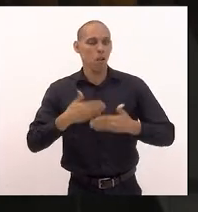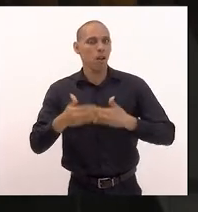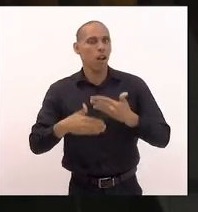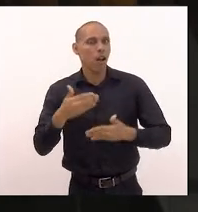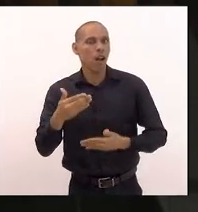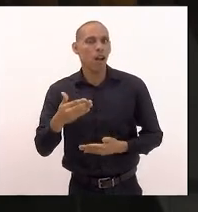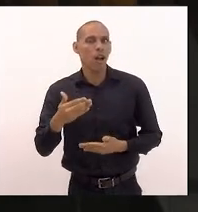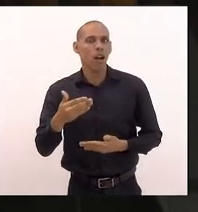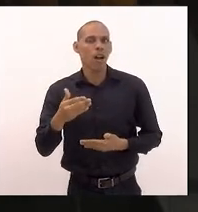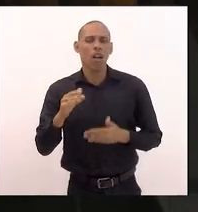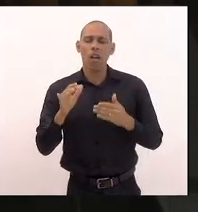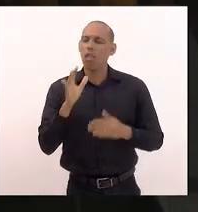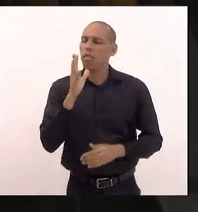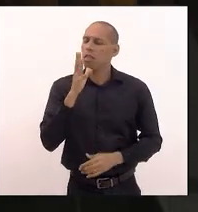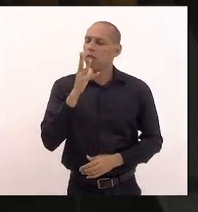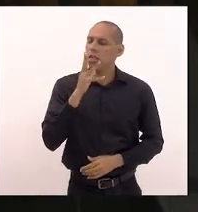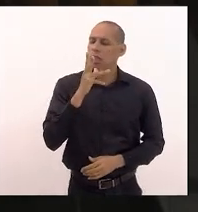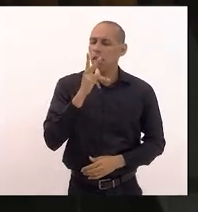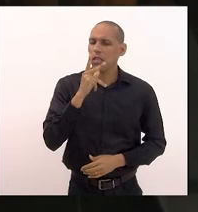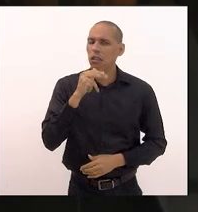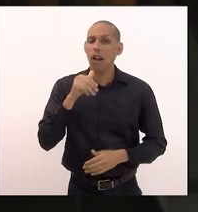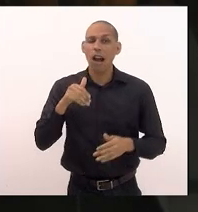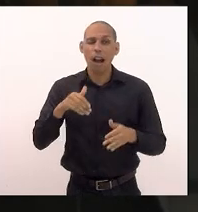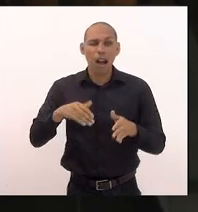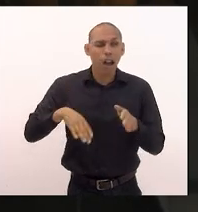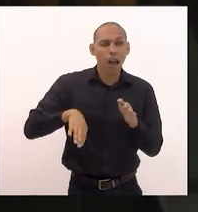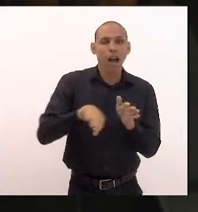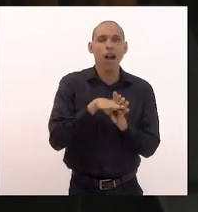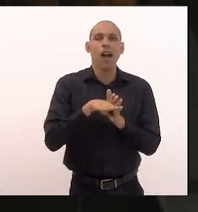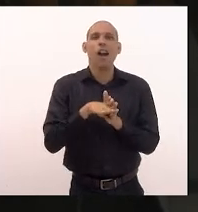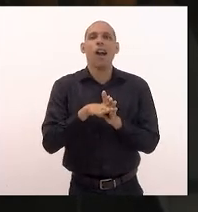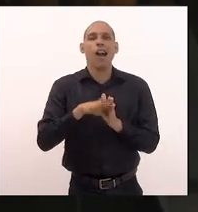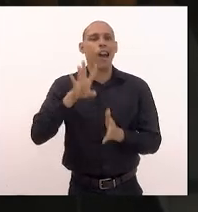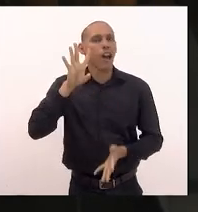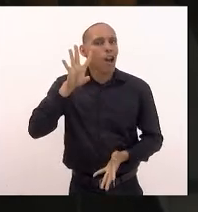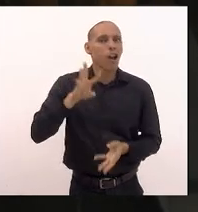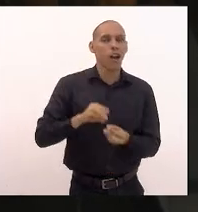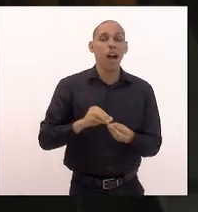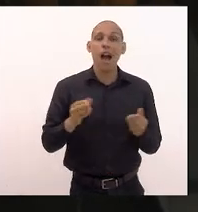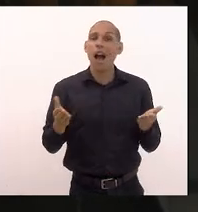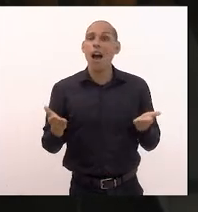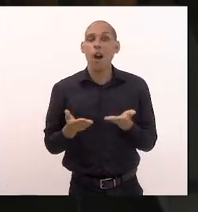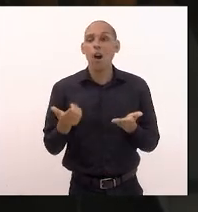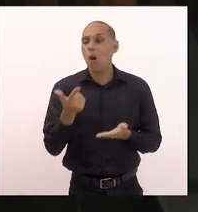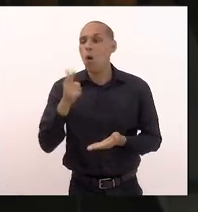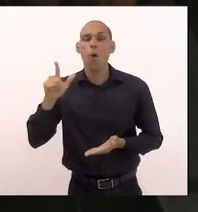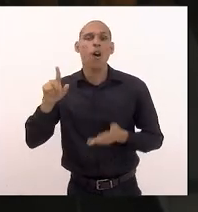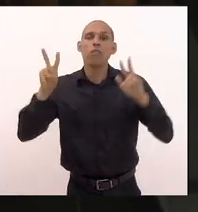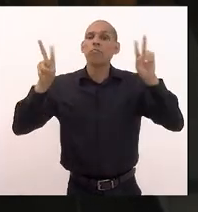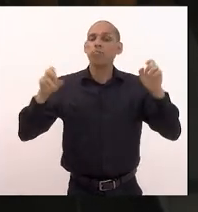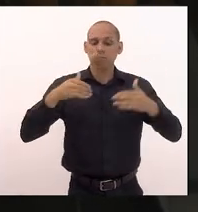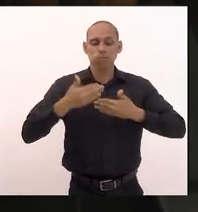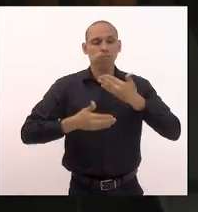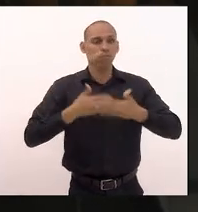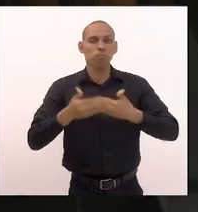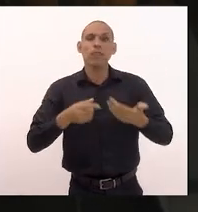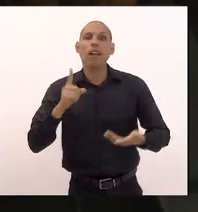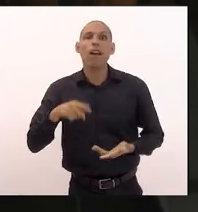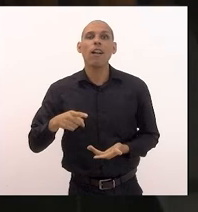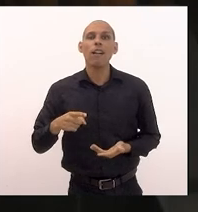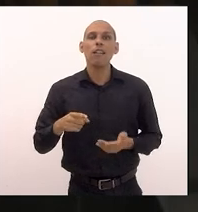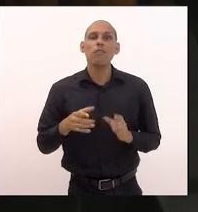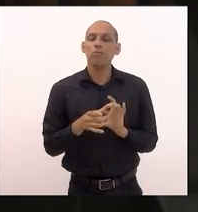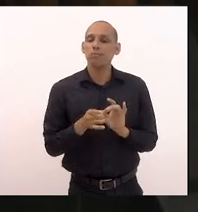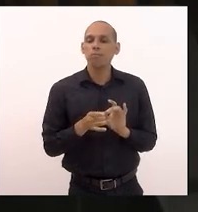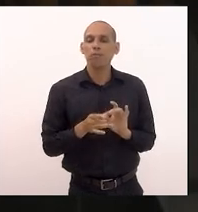que demorou tanto tempo para se chegar a essa conclusão processual agora a outra questão processual que é a prescrição que